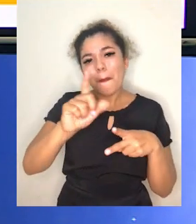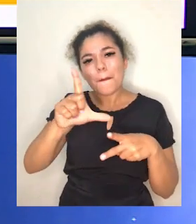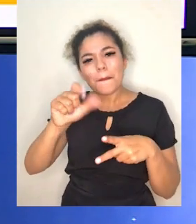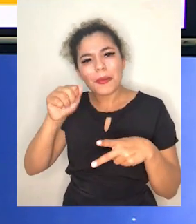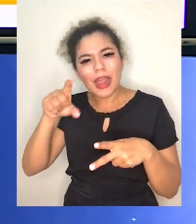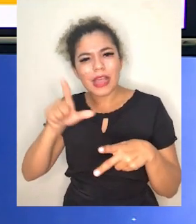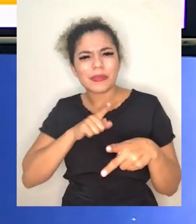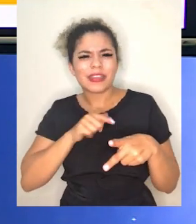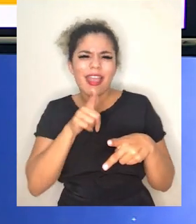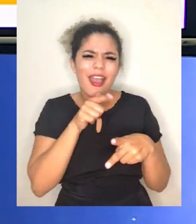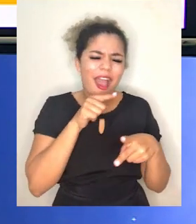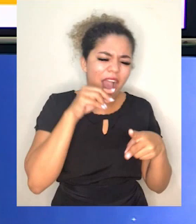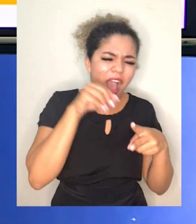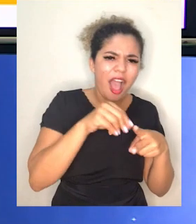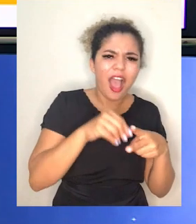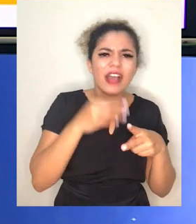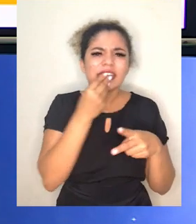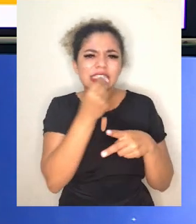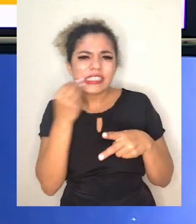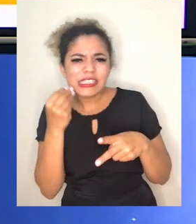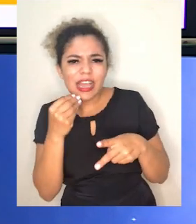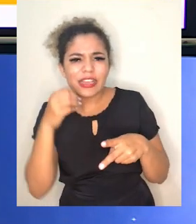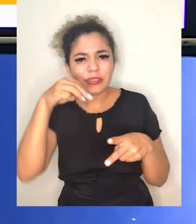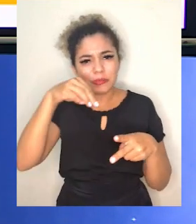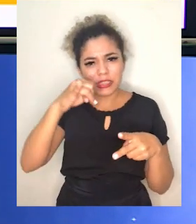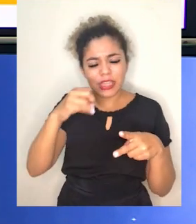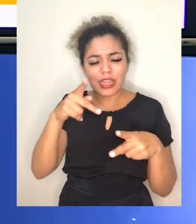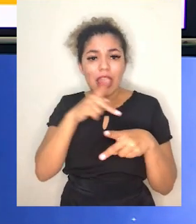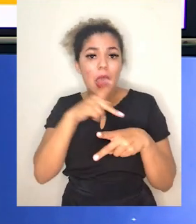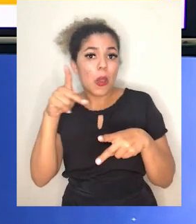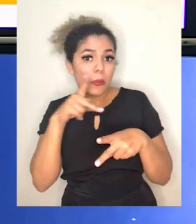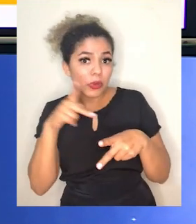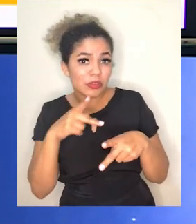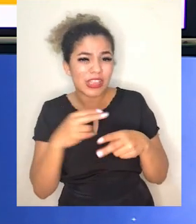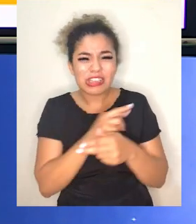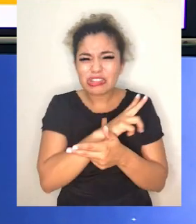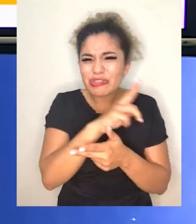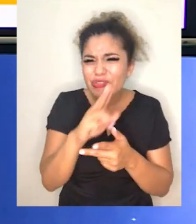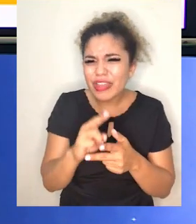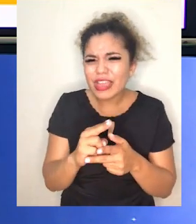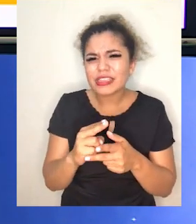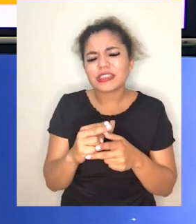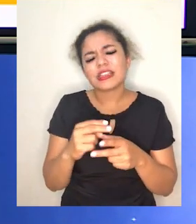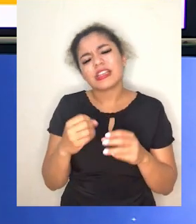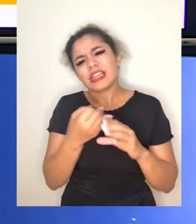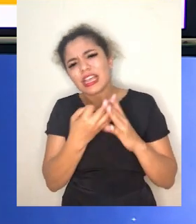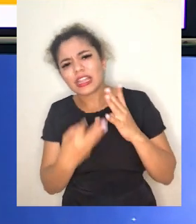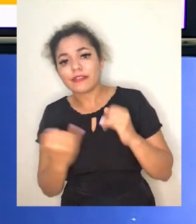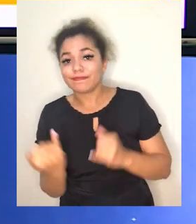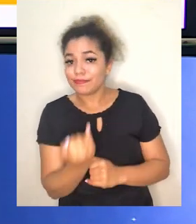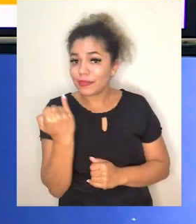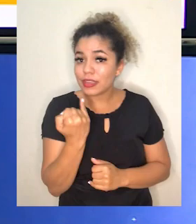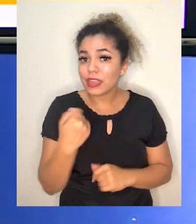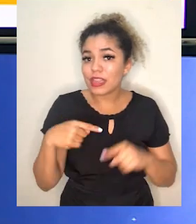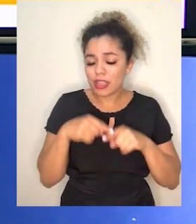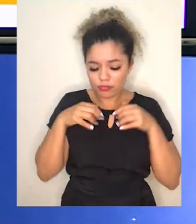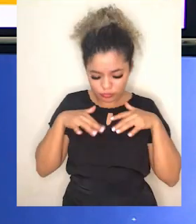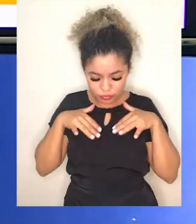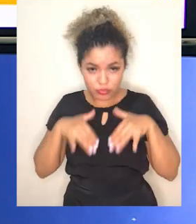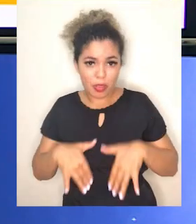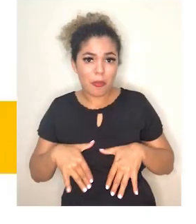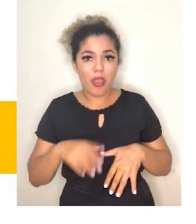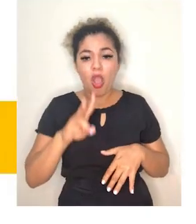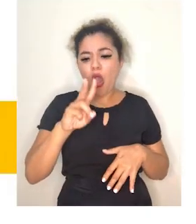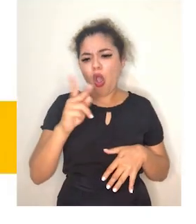composta por água, por sais minerais, proteínas, várias substâncias que são importantes, principalmente no transporte de hormônios,